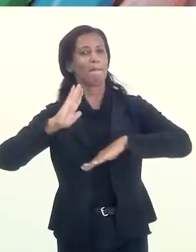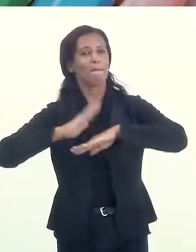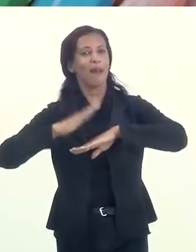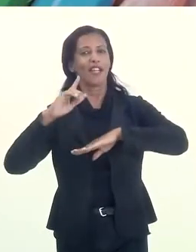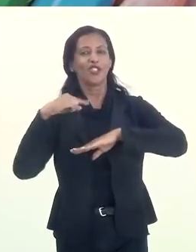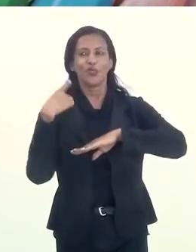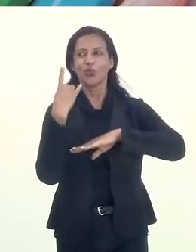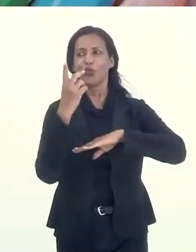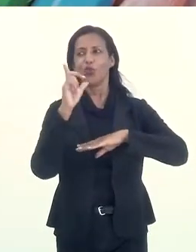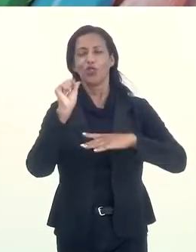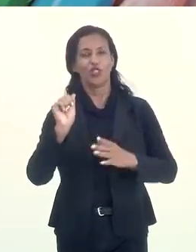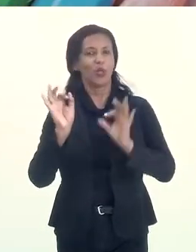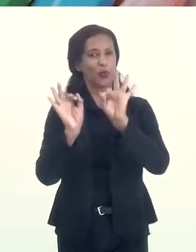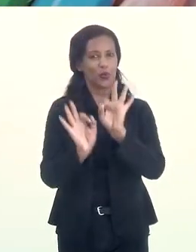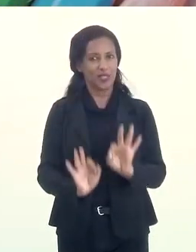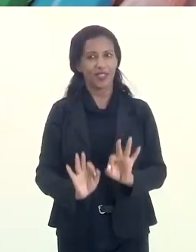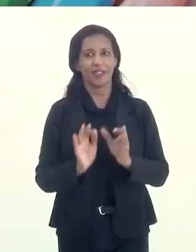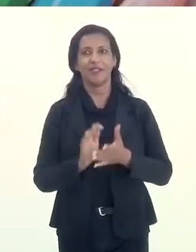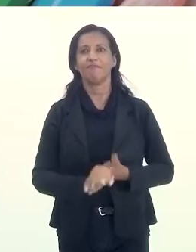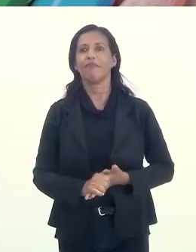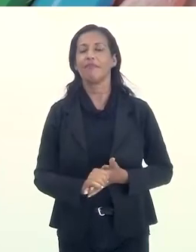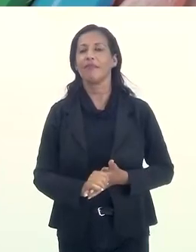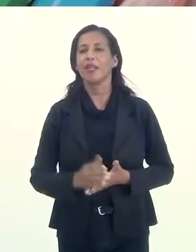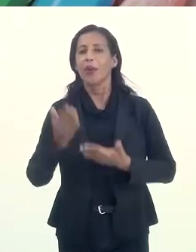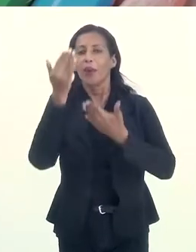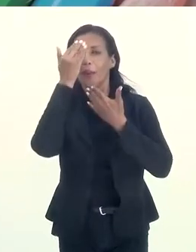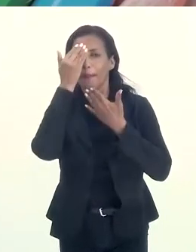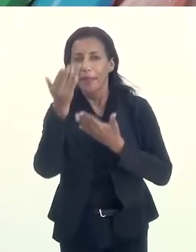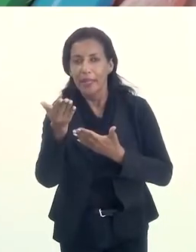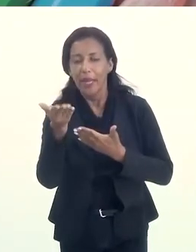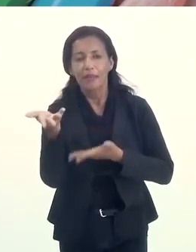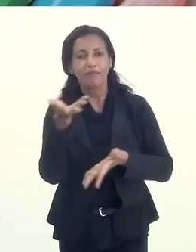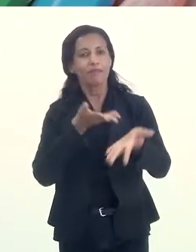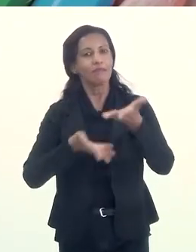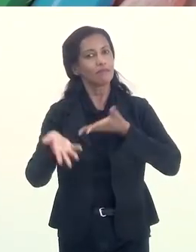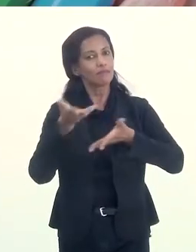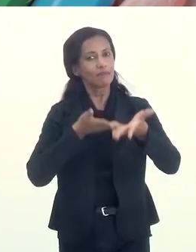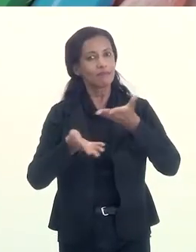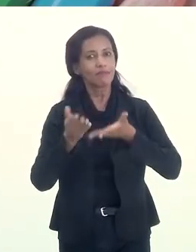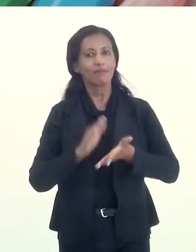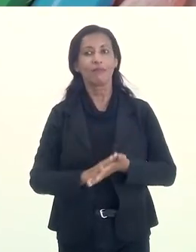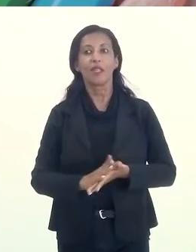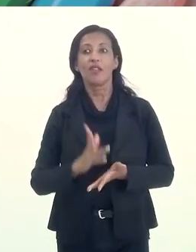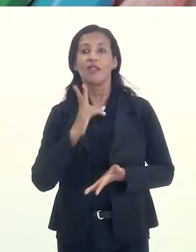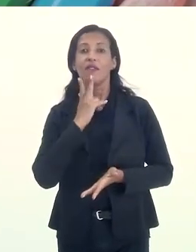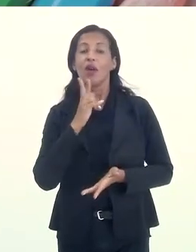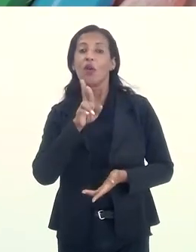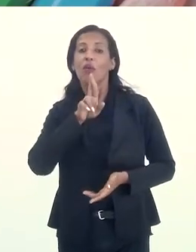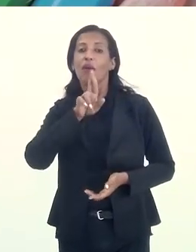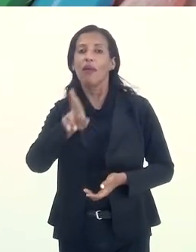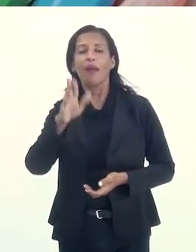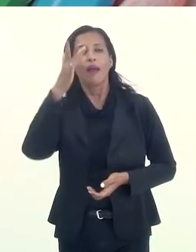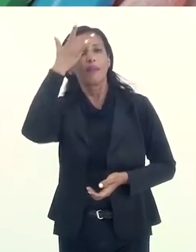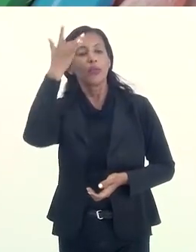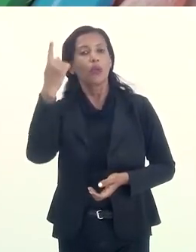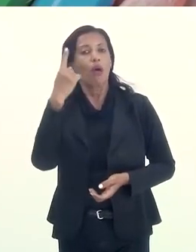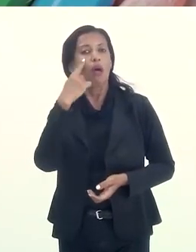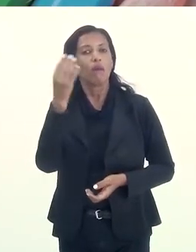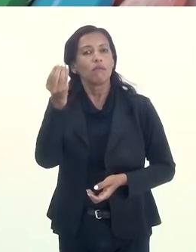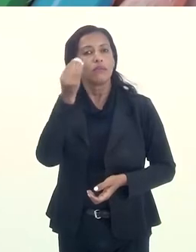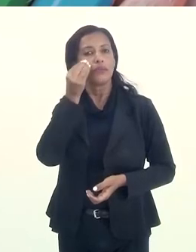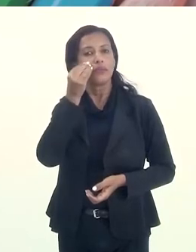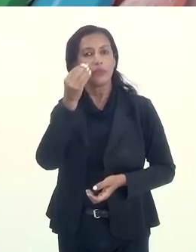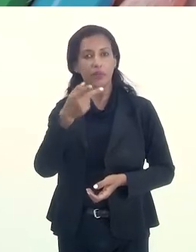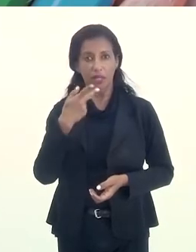mais de um dia, com certeza. Muito obrigada pela sua participação no programa. Eu queria só que você deixasse um recado para pessoal que está